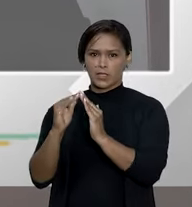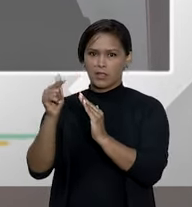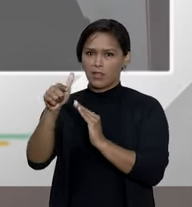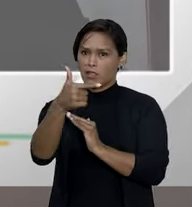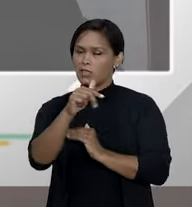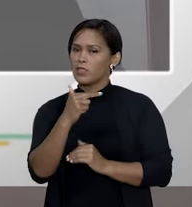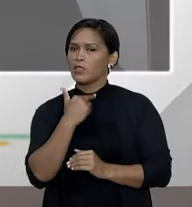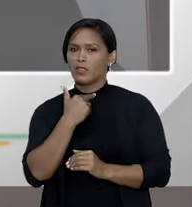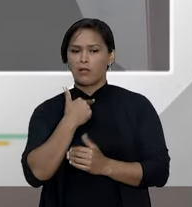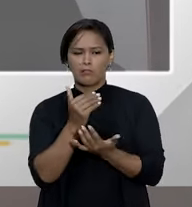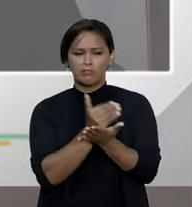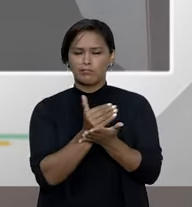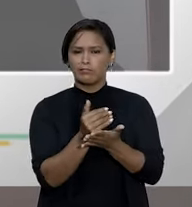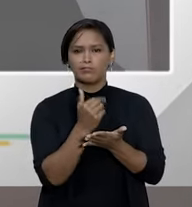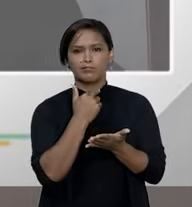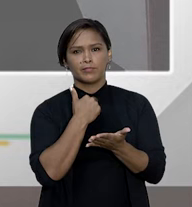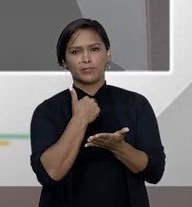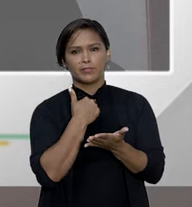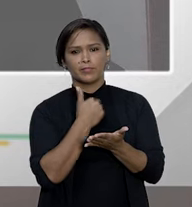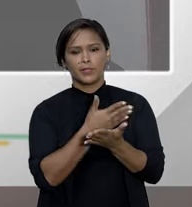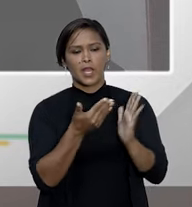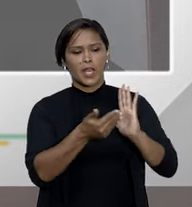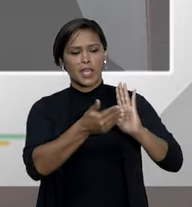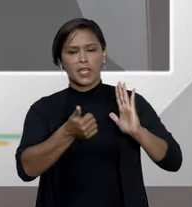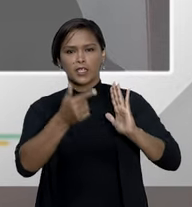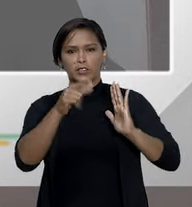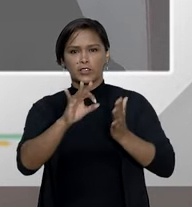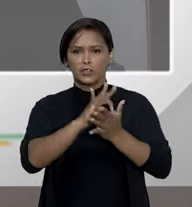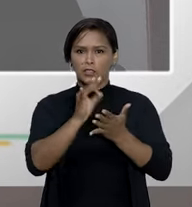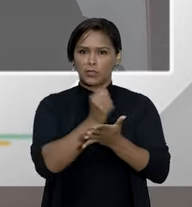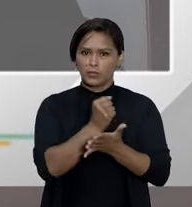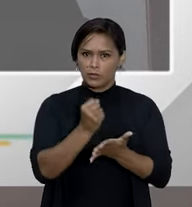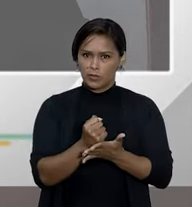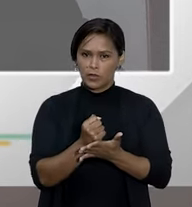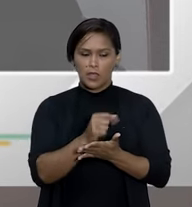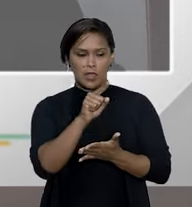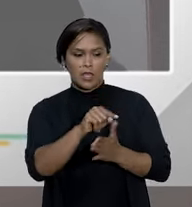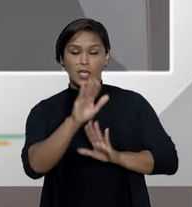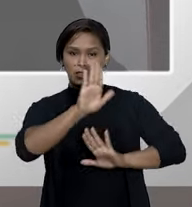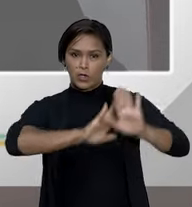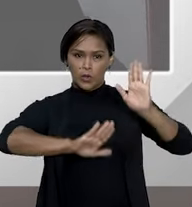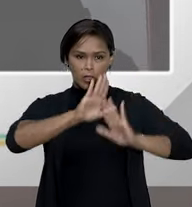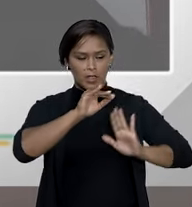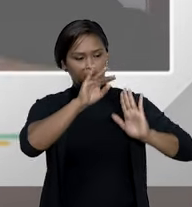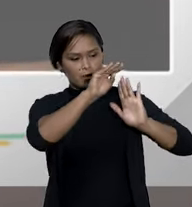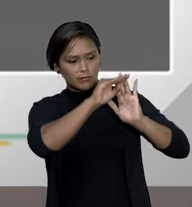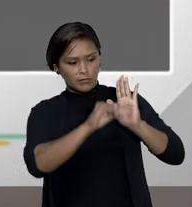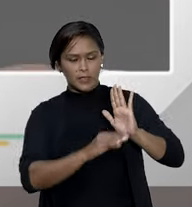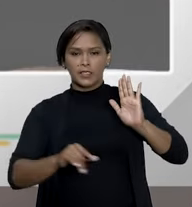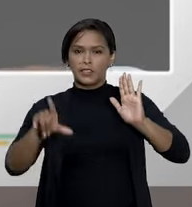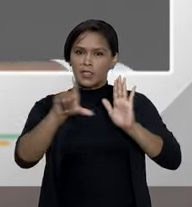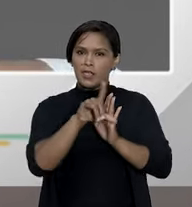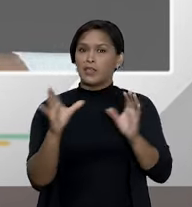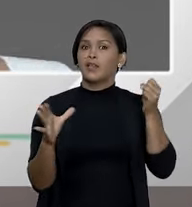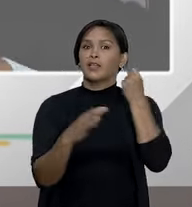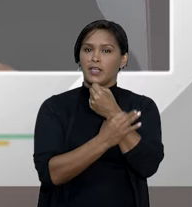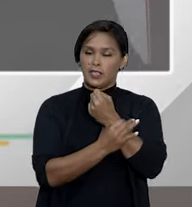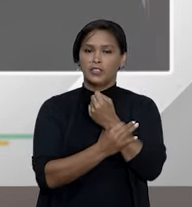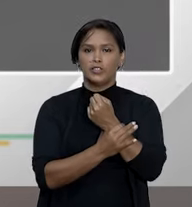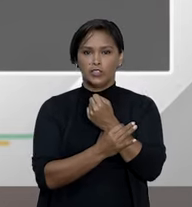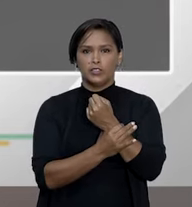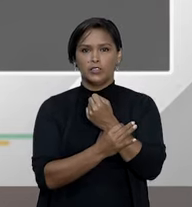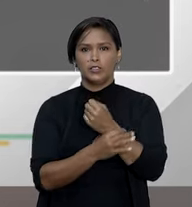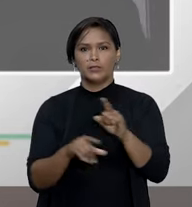a priori retirado dos contratos essa previsão não pode ser a priori